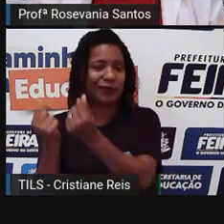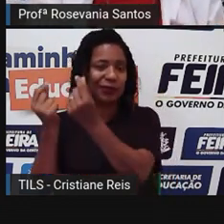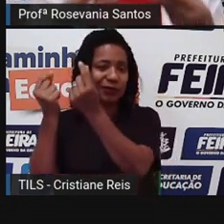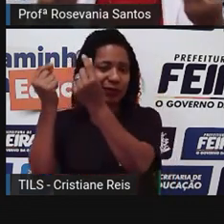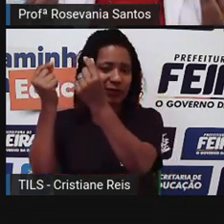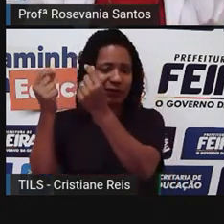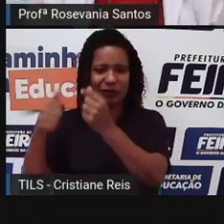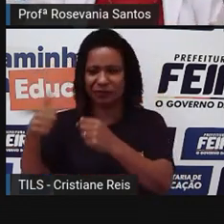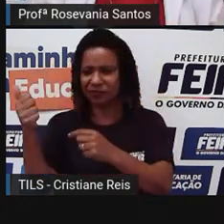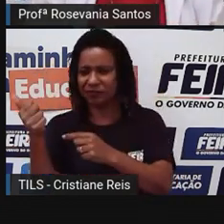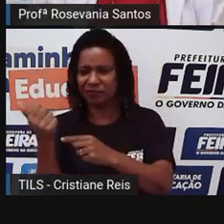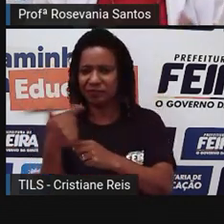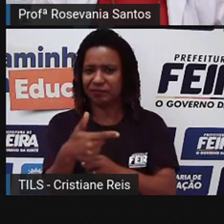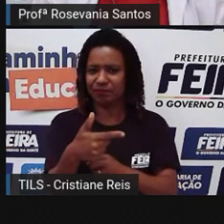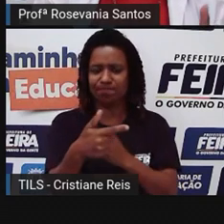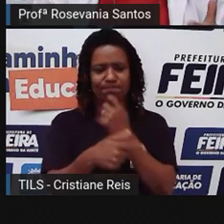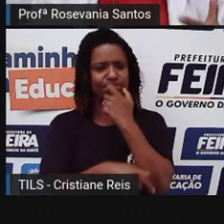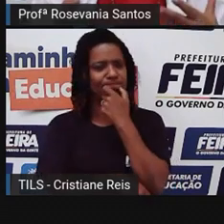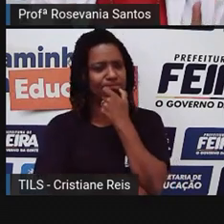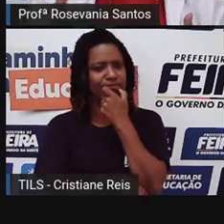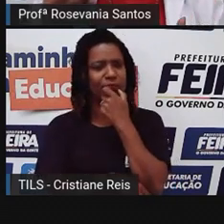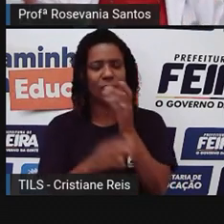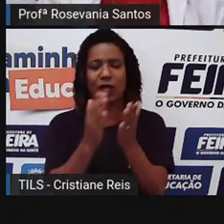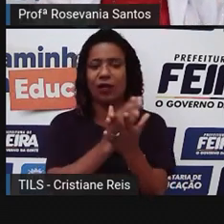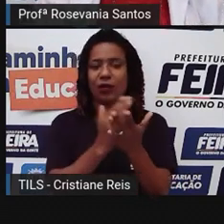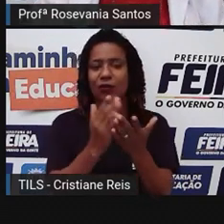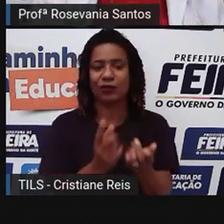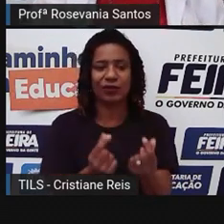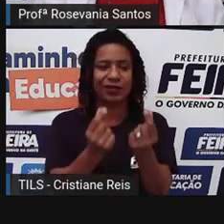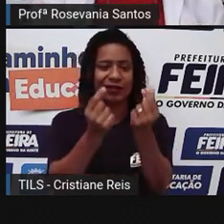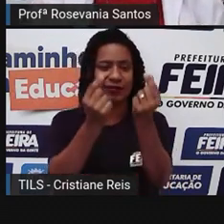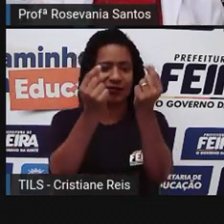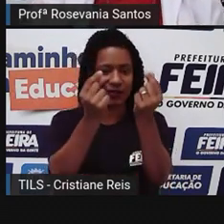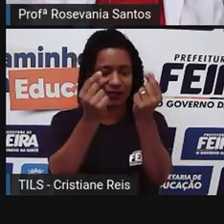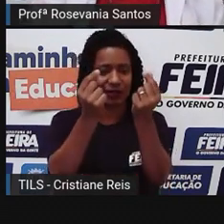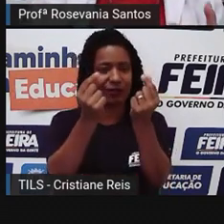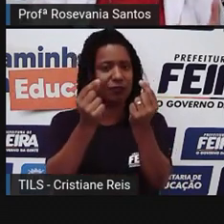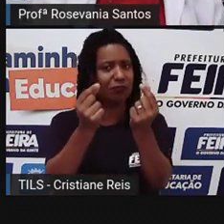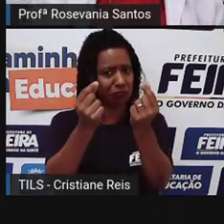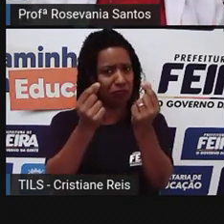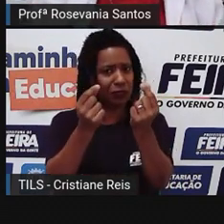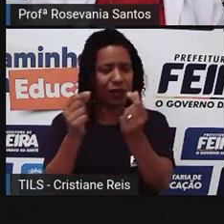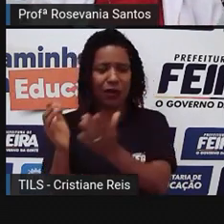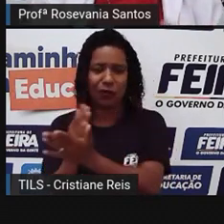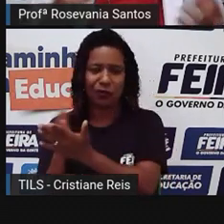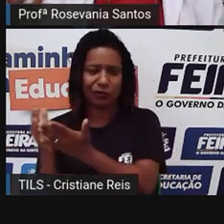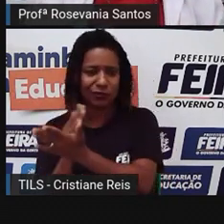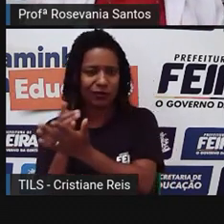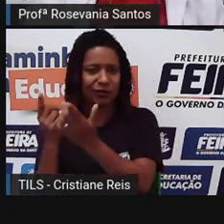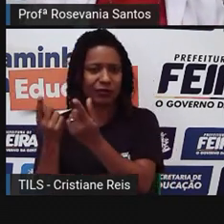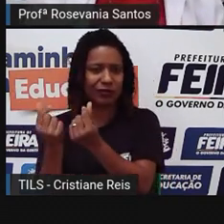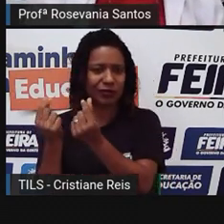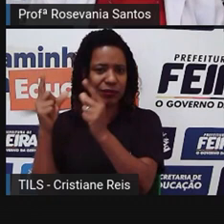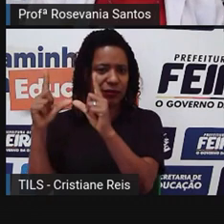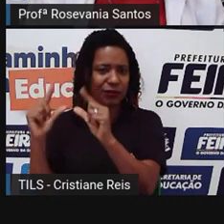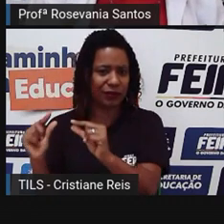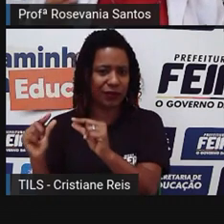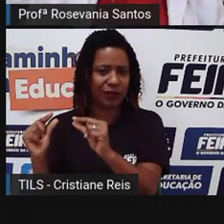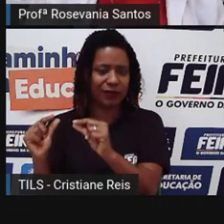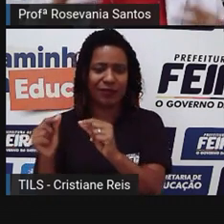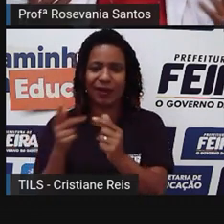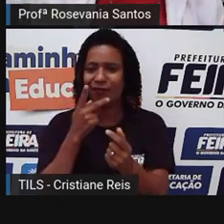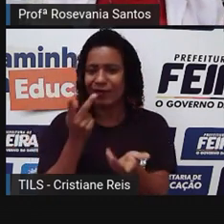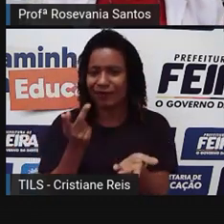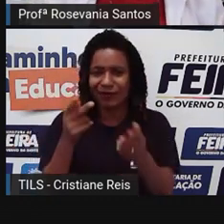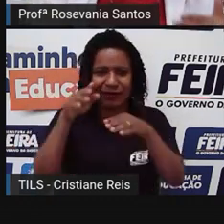pessoas, elas têm um padrão de vida muito melhor, porque, segundo a ideia, aí, no caso, seria sem desigualdade. Mas você